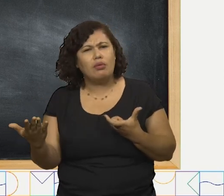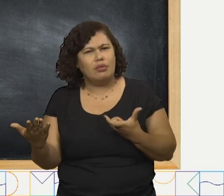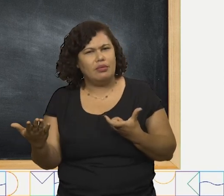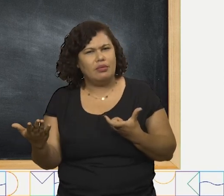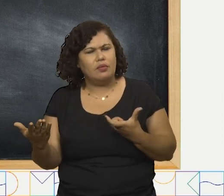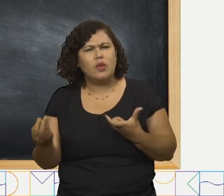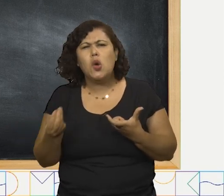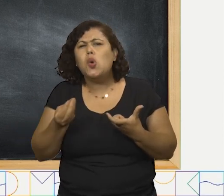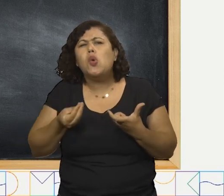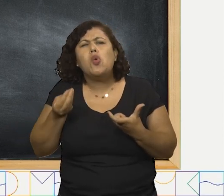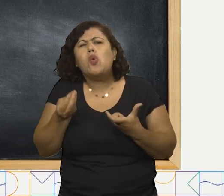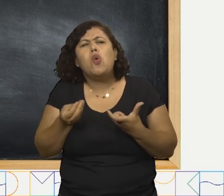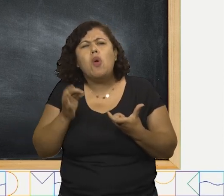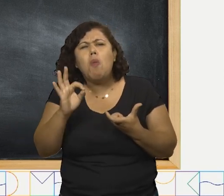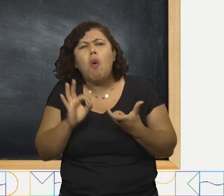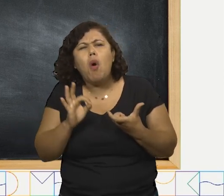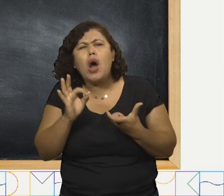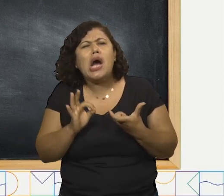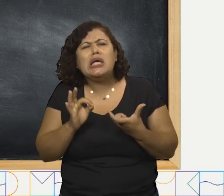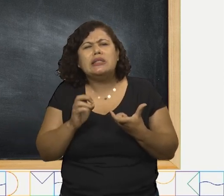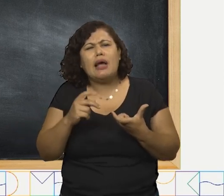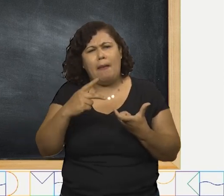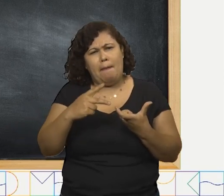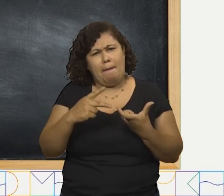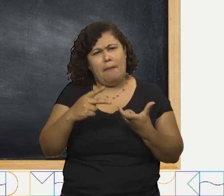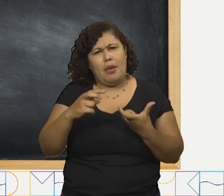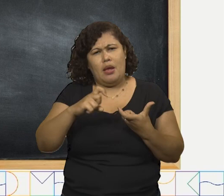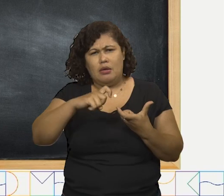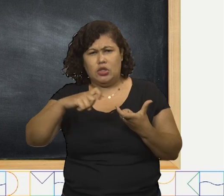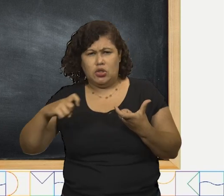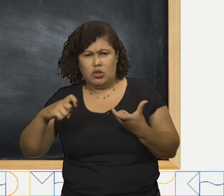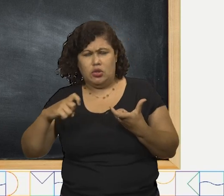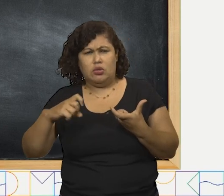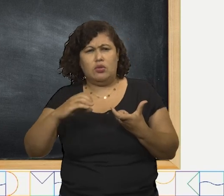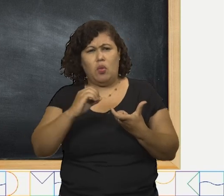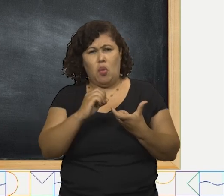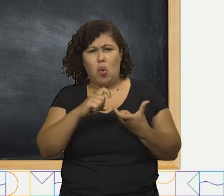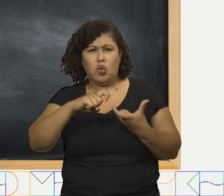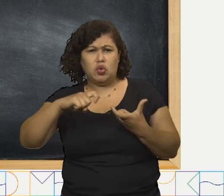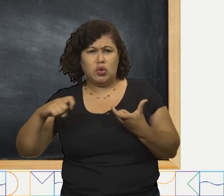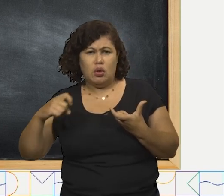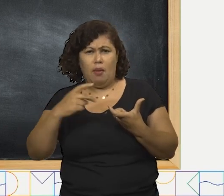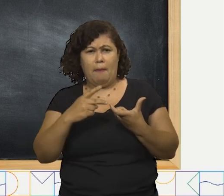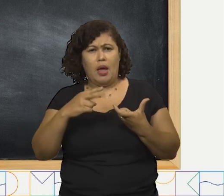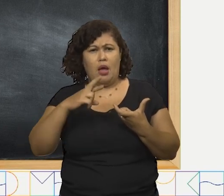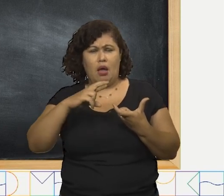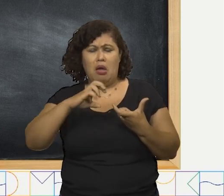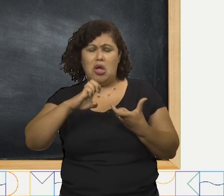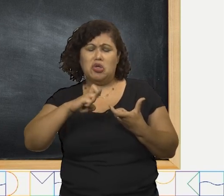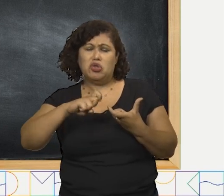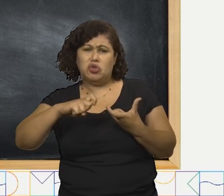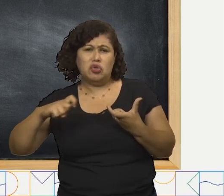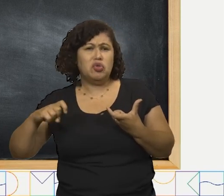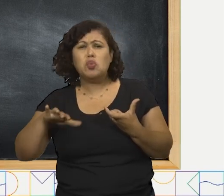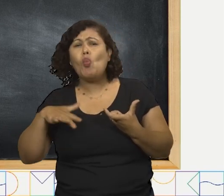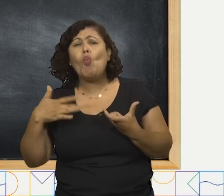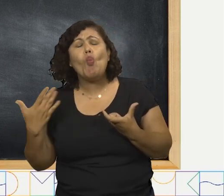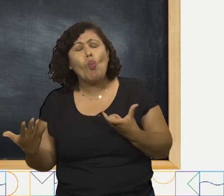classificá-la? Anote aí no seu caderno. Ela é uma palavra oxítona,